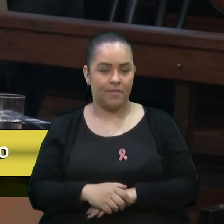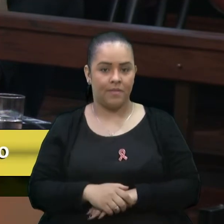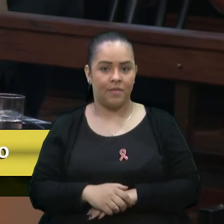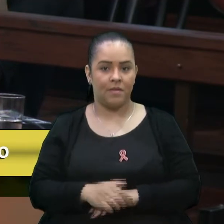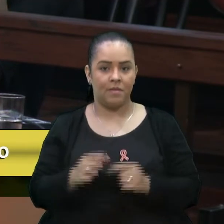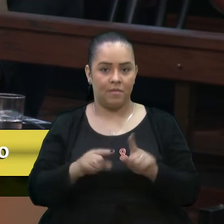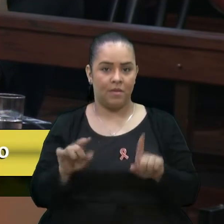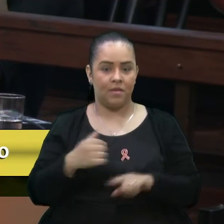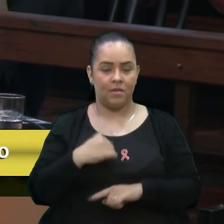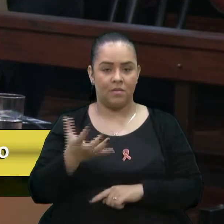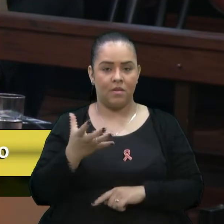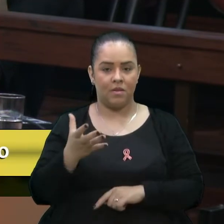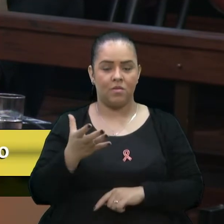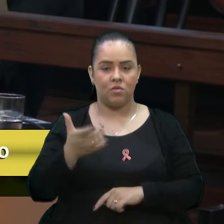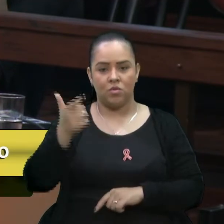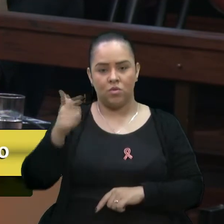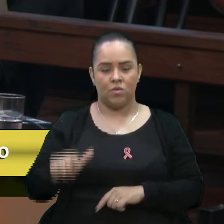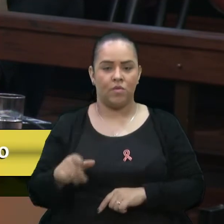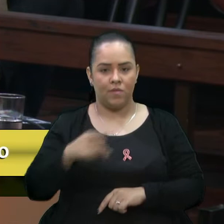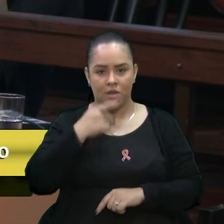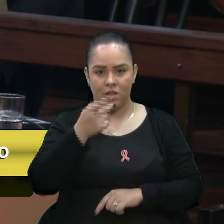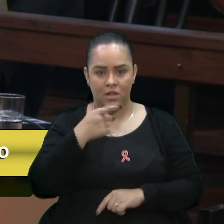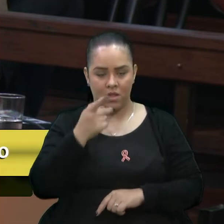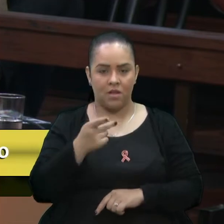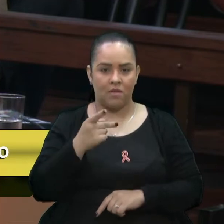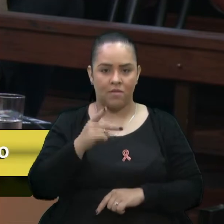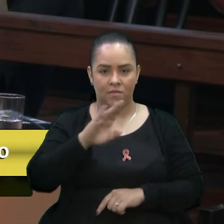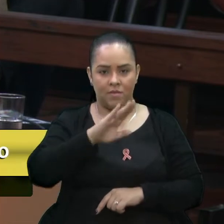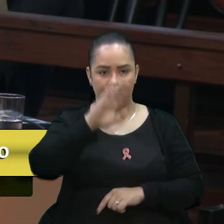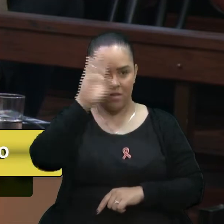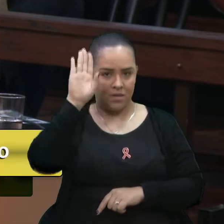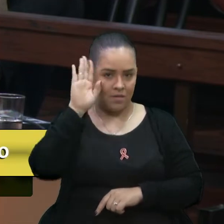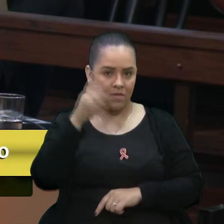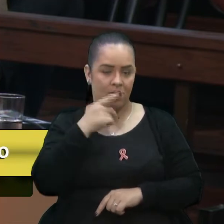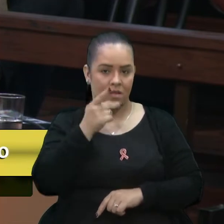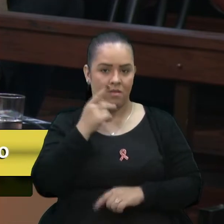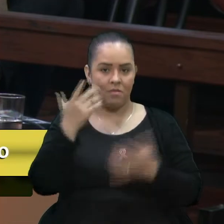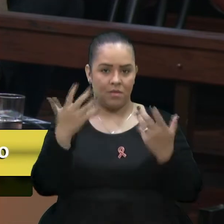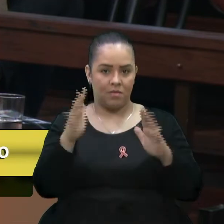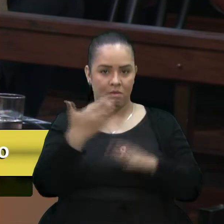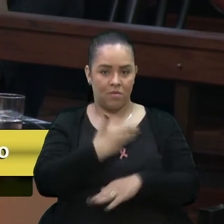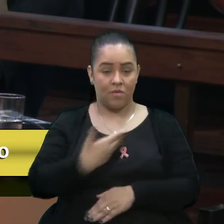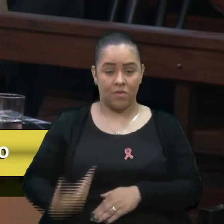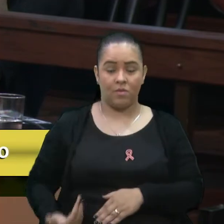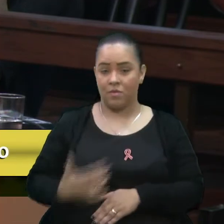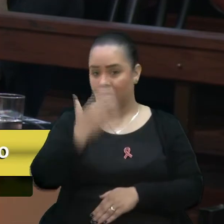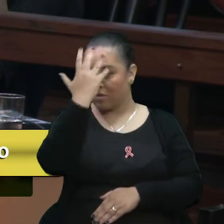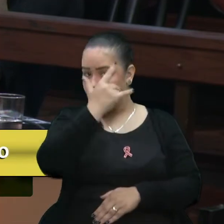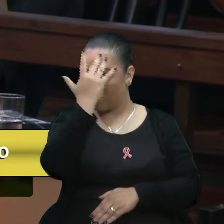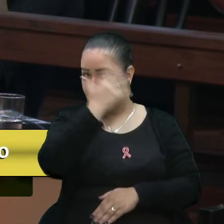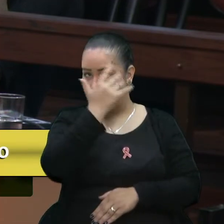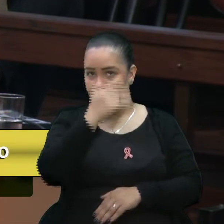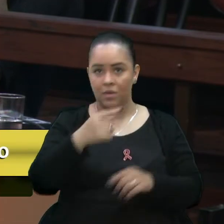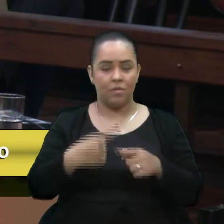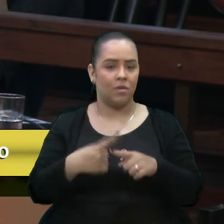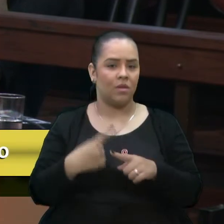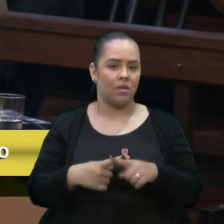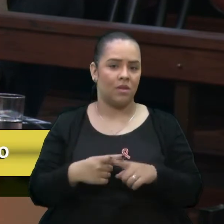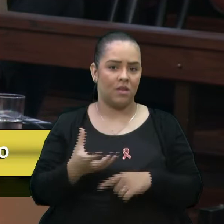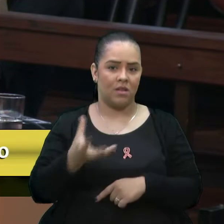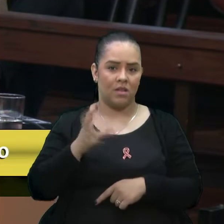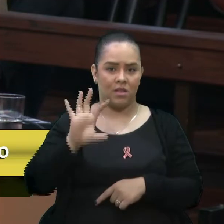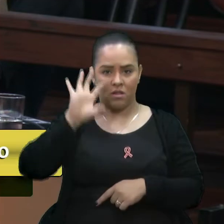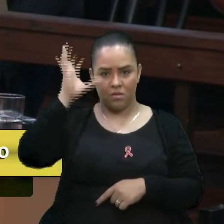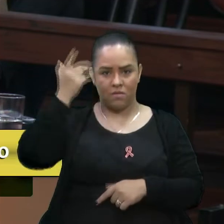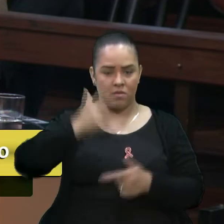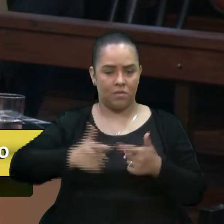uma vez, e às vezes eu me torno até repetitivo, vereador Bressan, parabenizar o governo, o governo Adiló, porque assim, está querendo resolver o